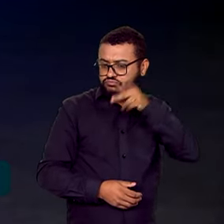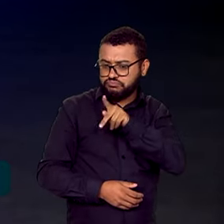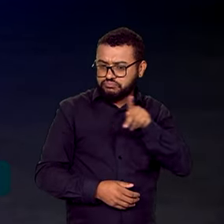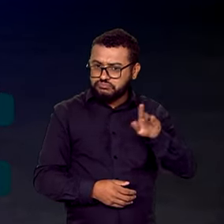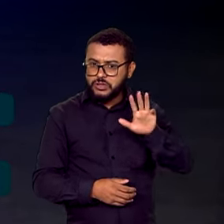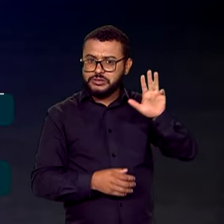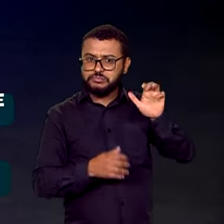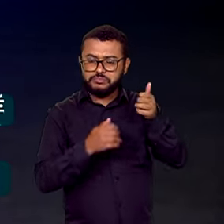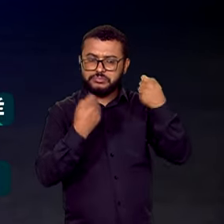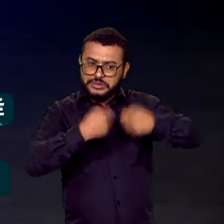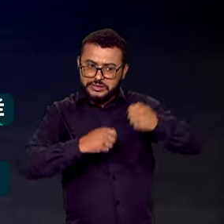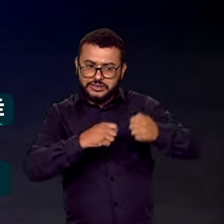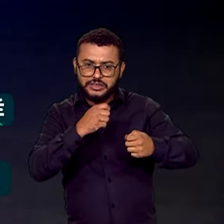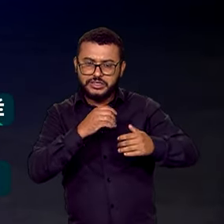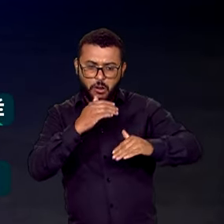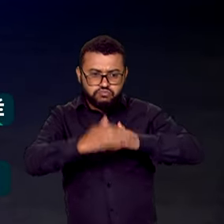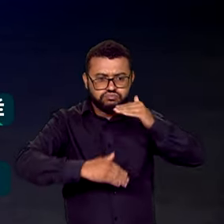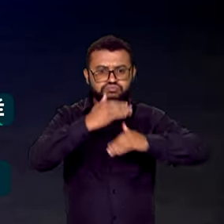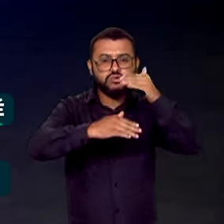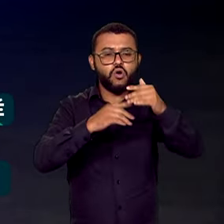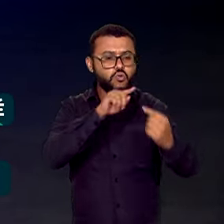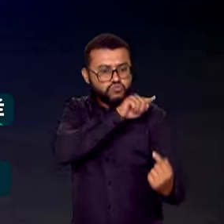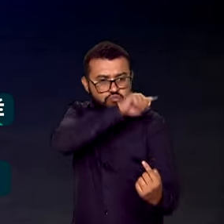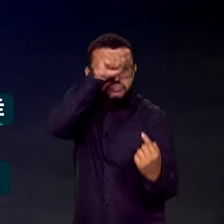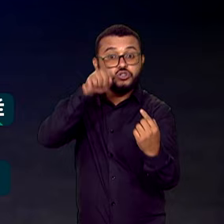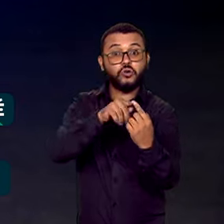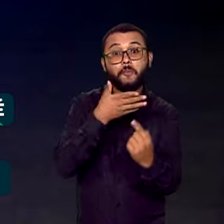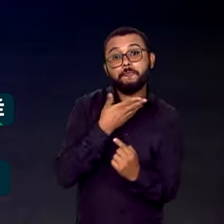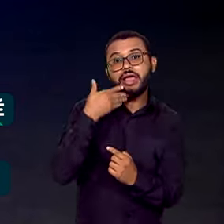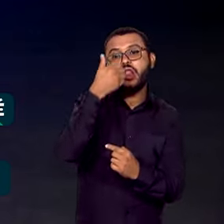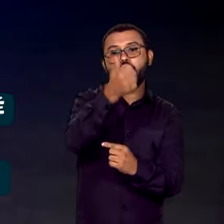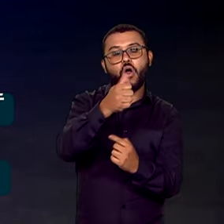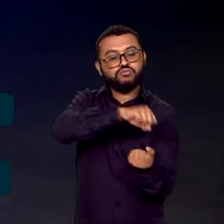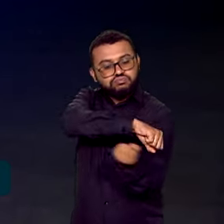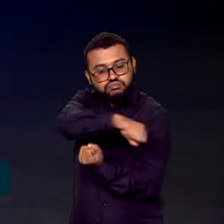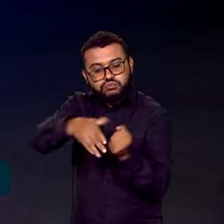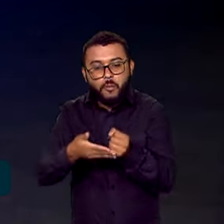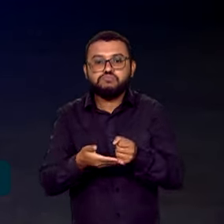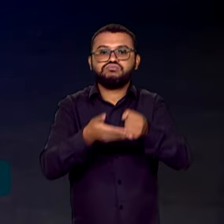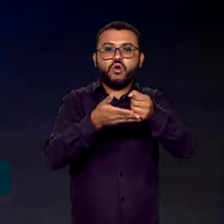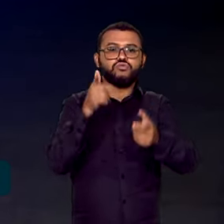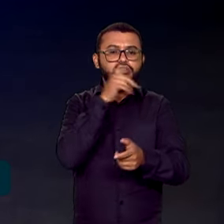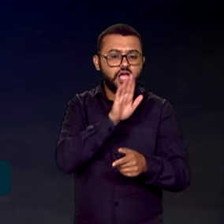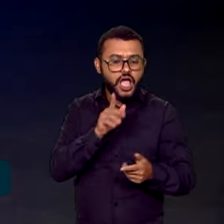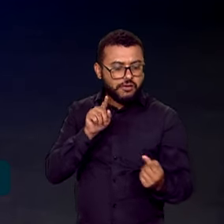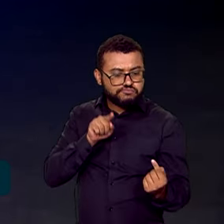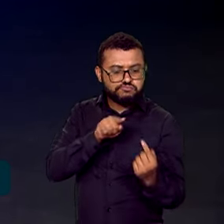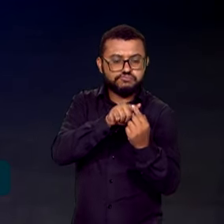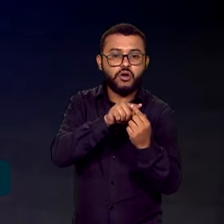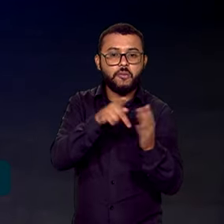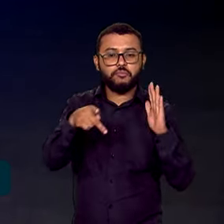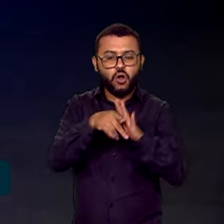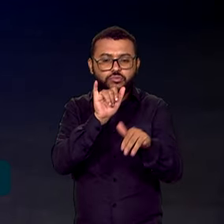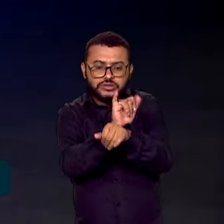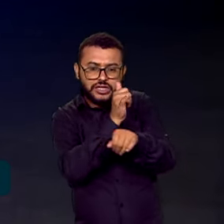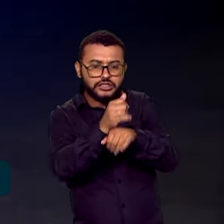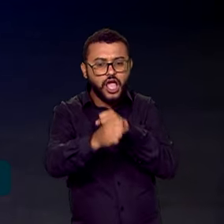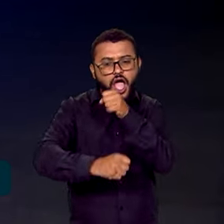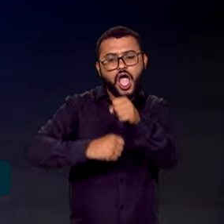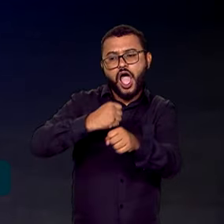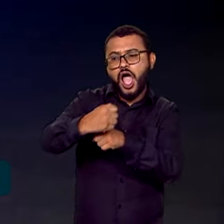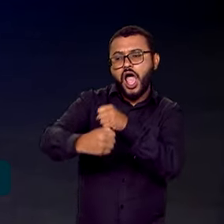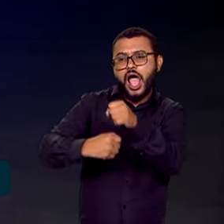necessidade de avançar nos objetivos de desenvolvimento sustentável que traçam metas para os próximos anos,